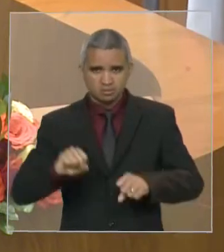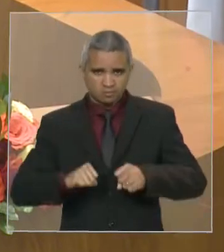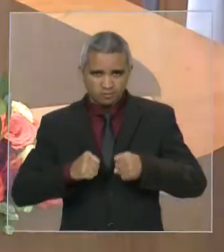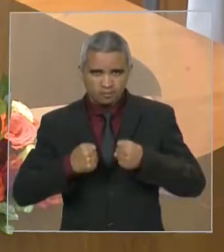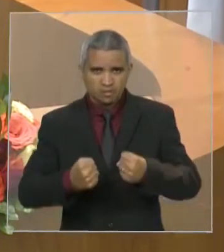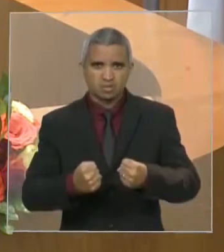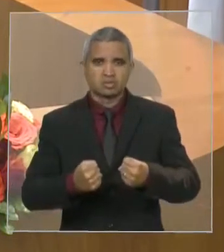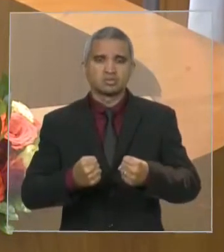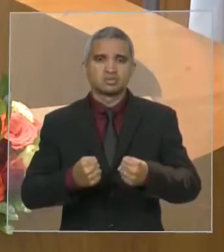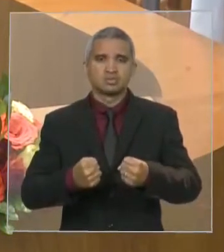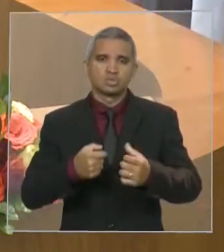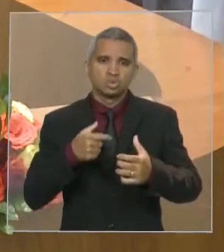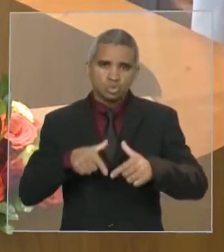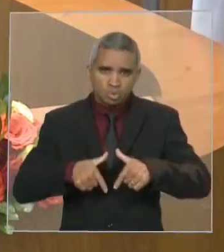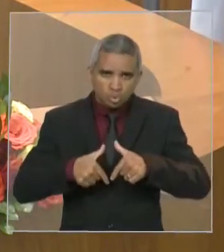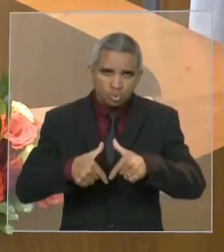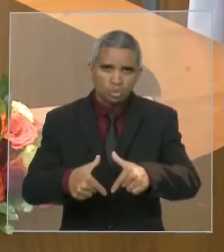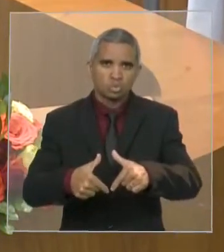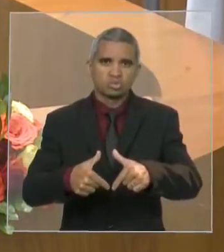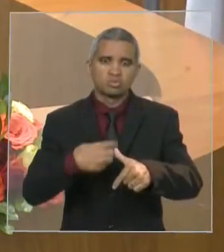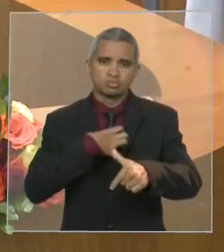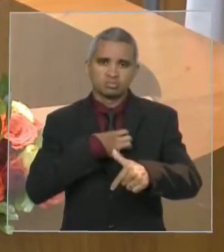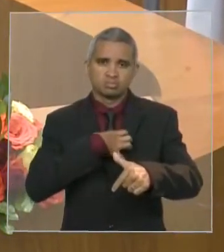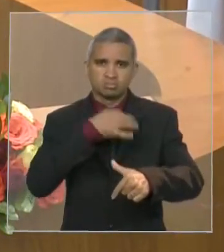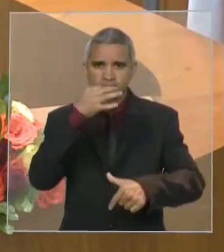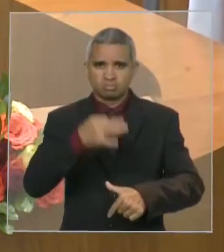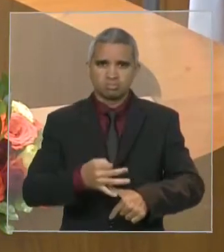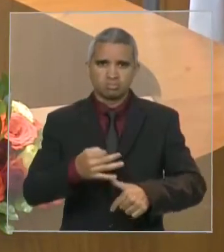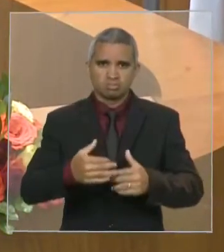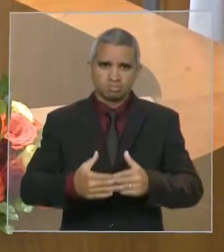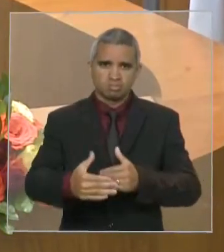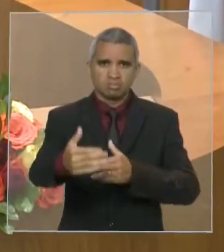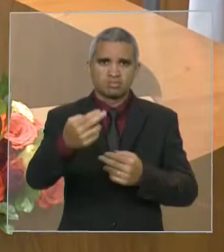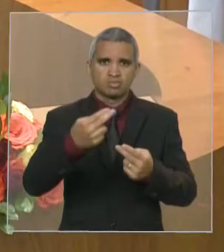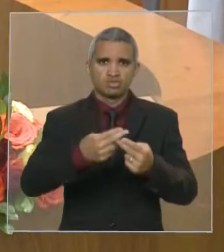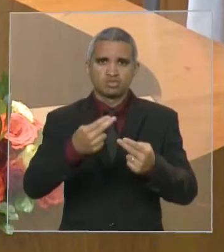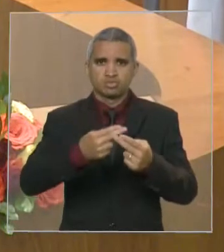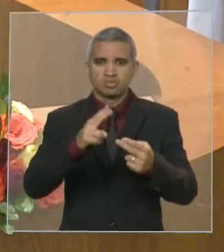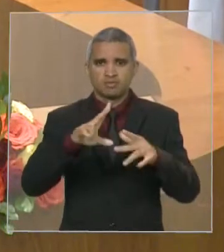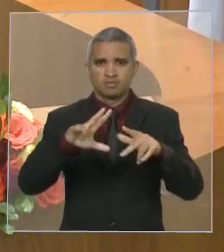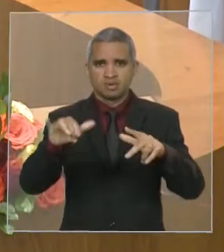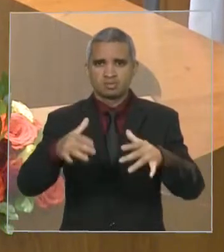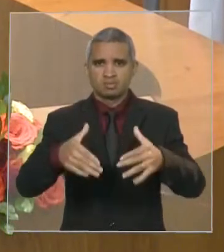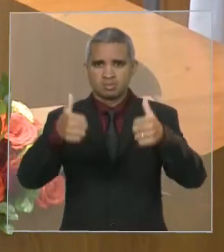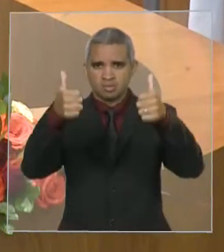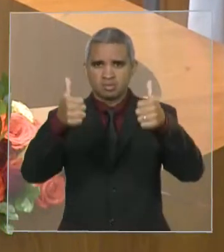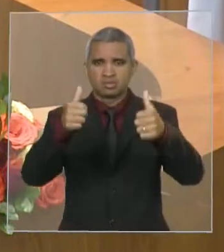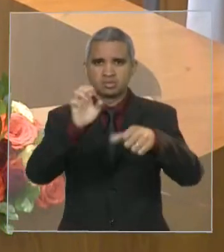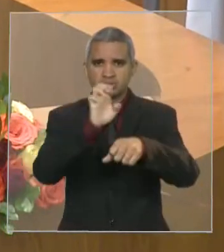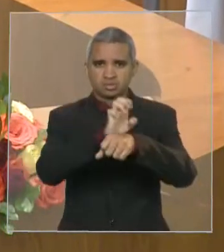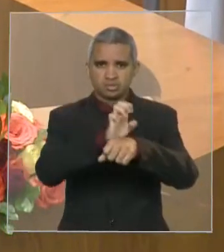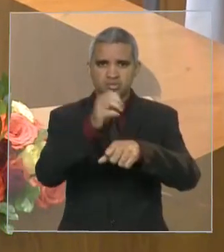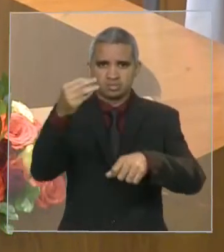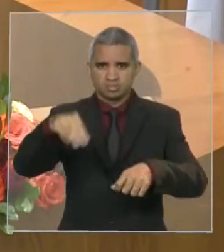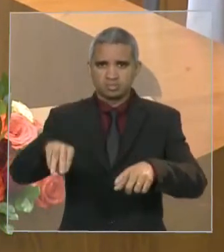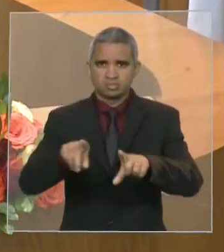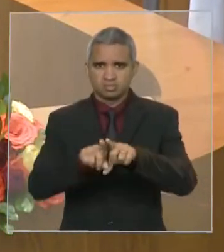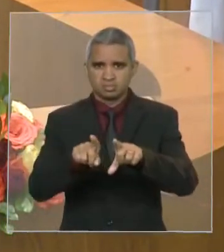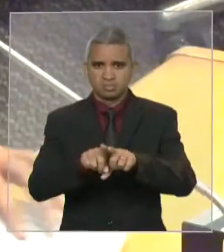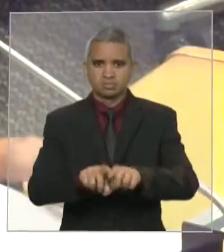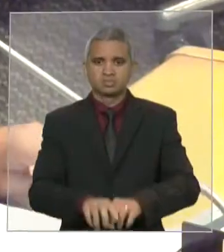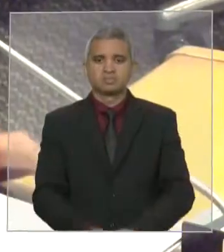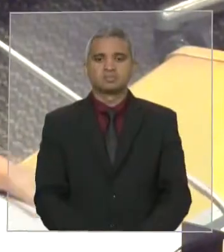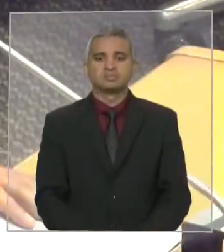certeza, dias melhores virão para o nosso município e para o Estado do Maranhão. Deputado Bira do Pindaré. Deputado Rafael, eu quero cumprimentar a V. Exª,